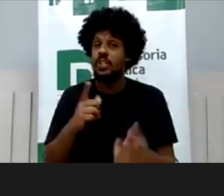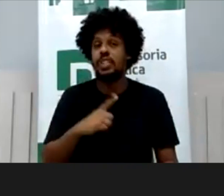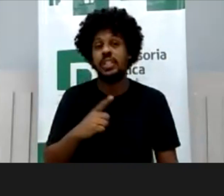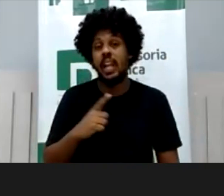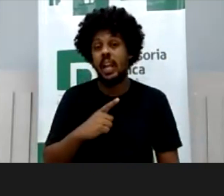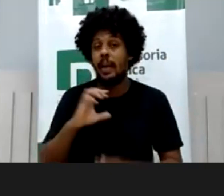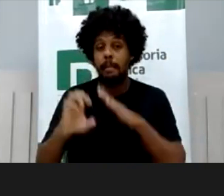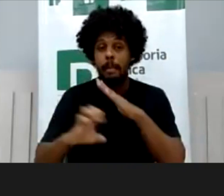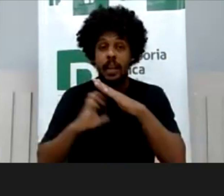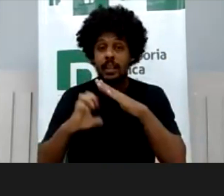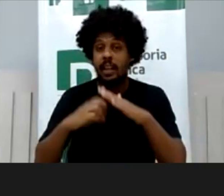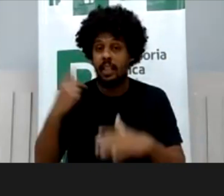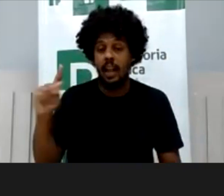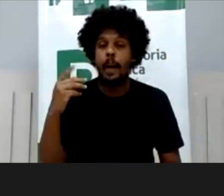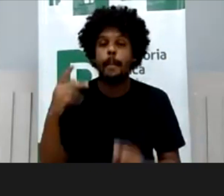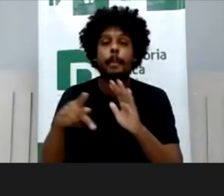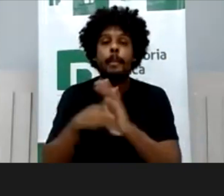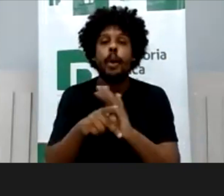tudo, né, zilionária,